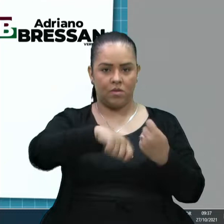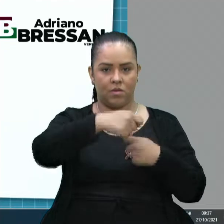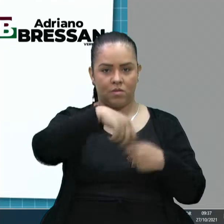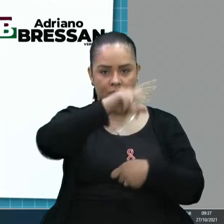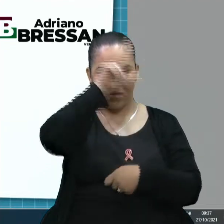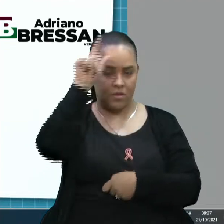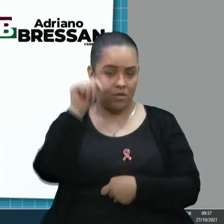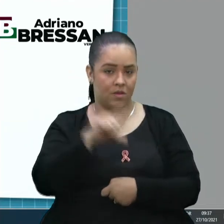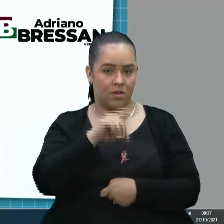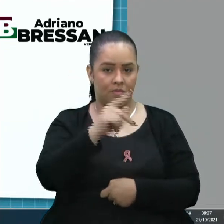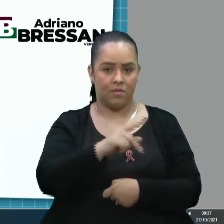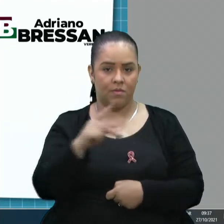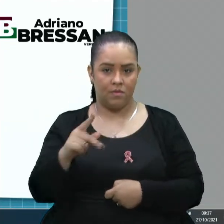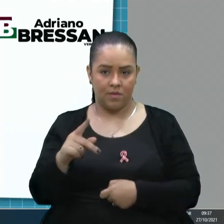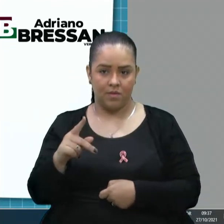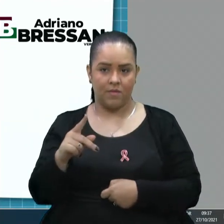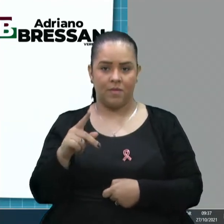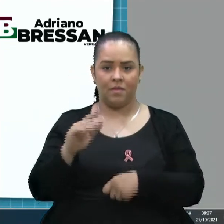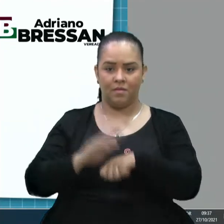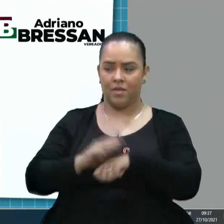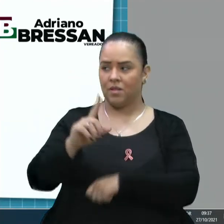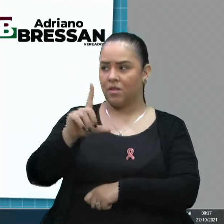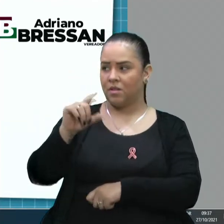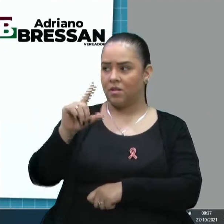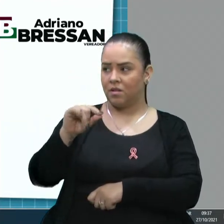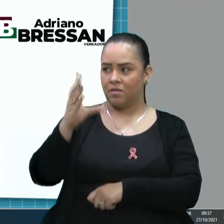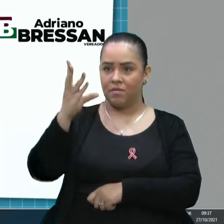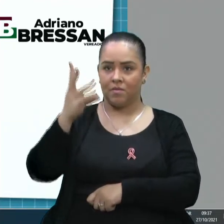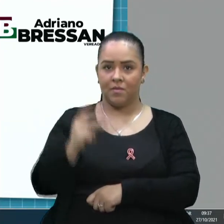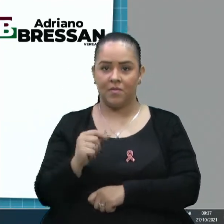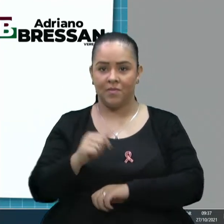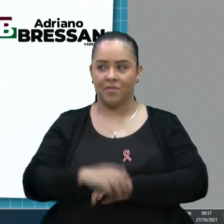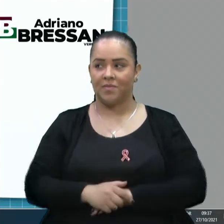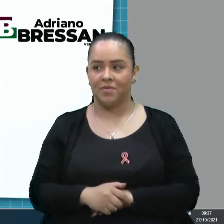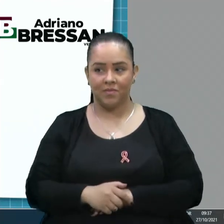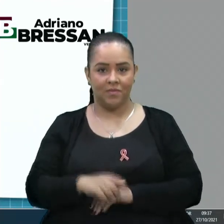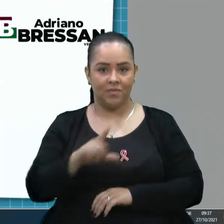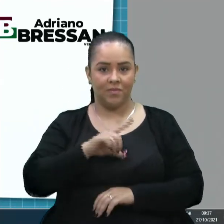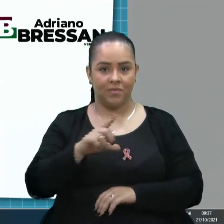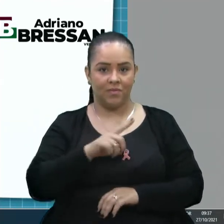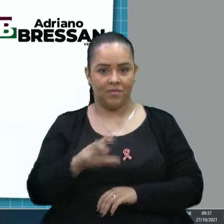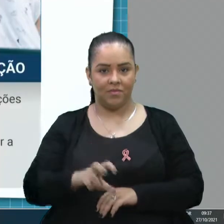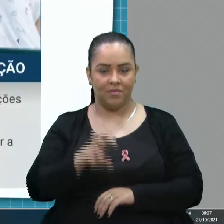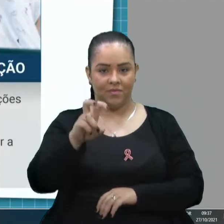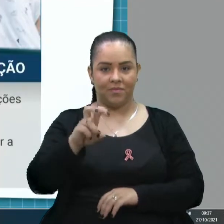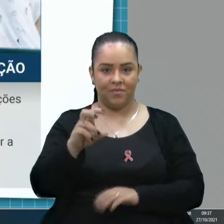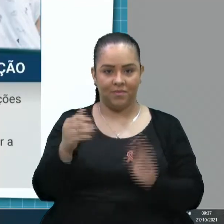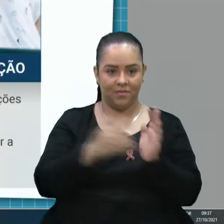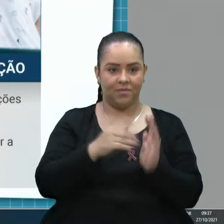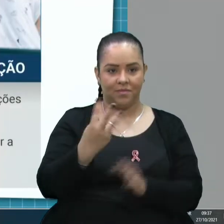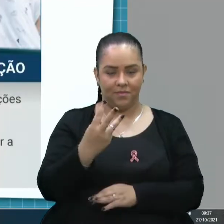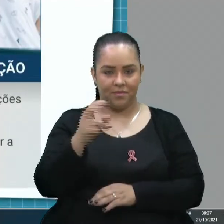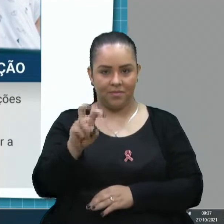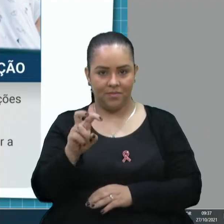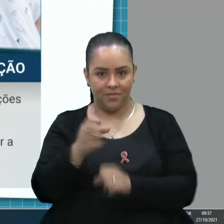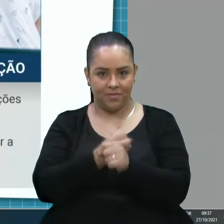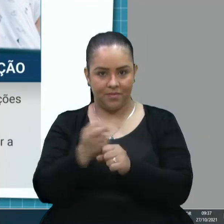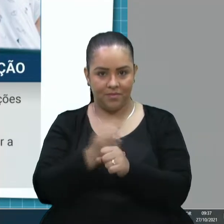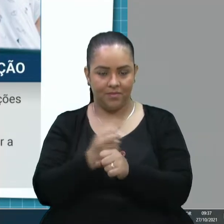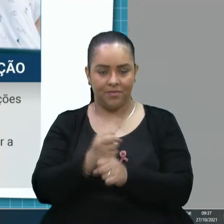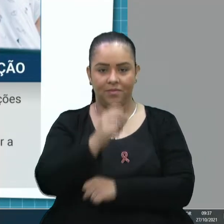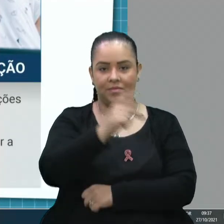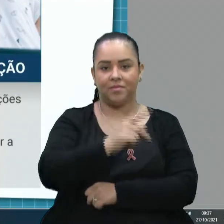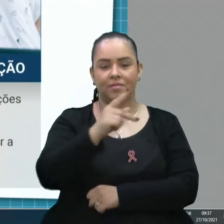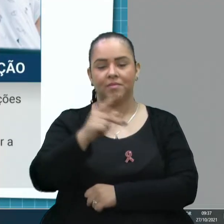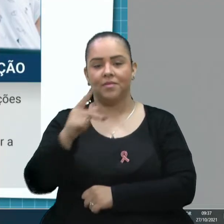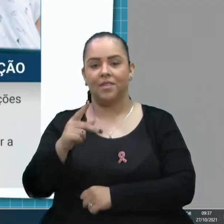igual ou superior a 10 milhões e a sua duração varia de 5 a 35 anos. As PPPs